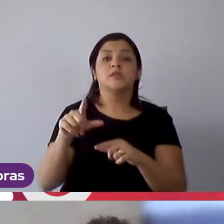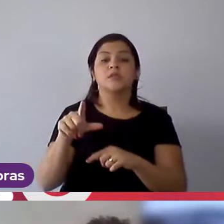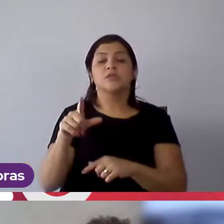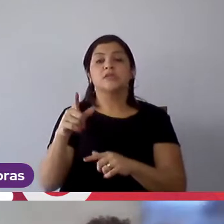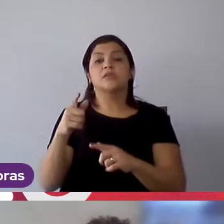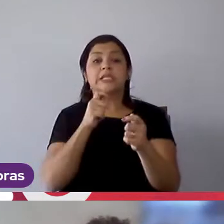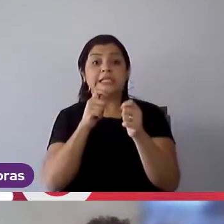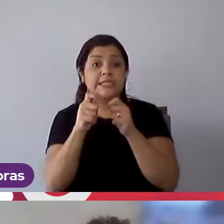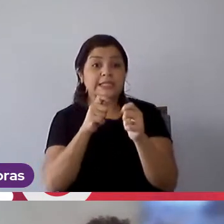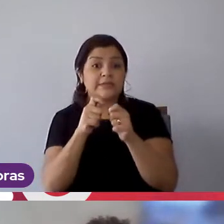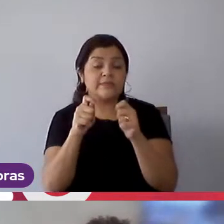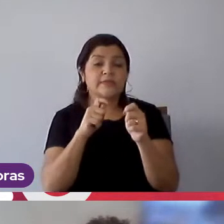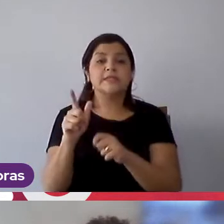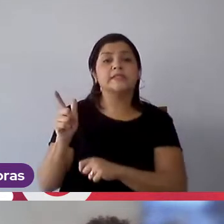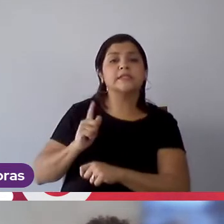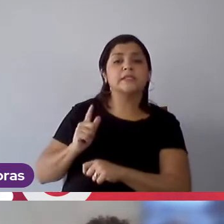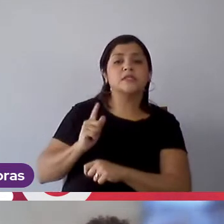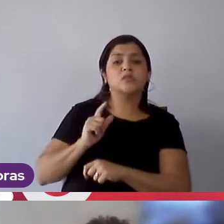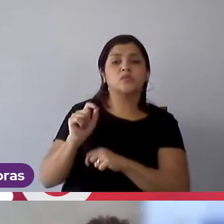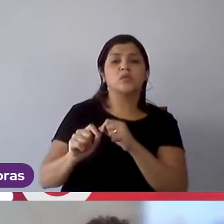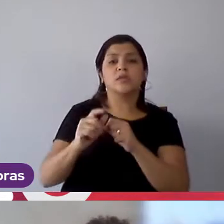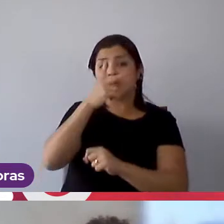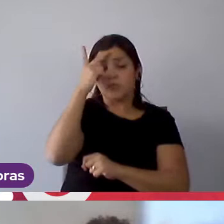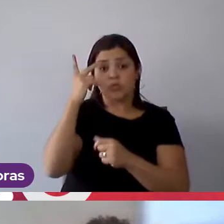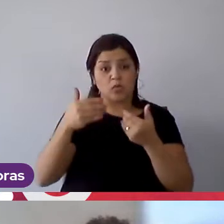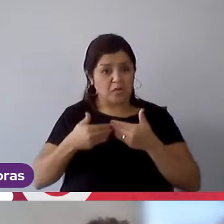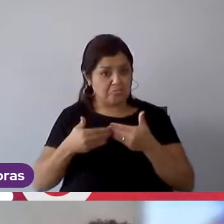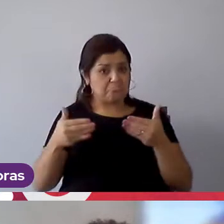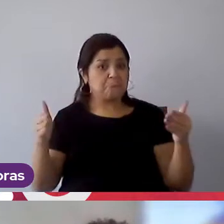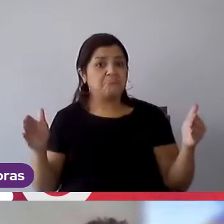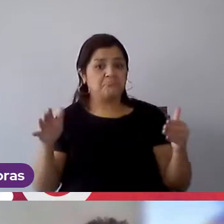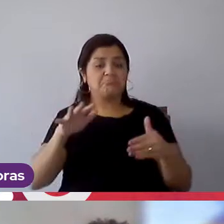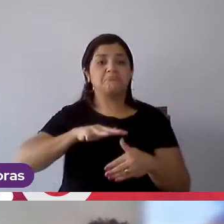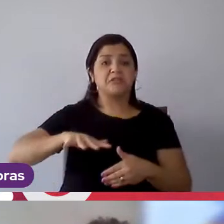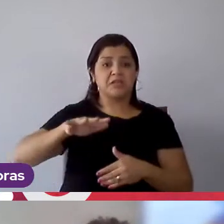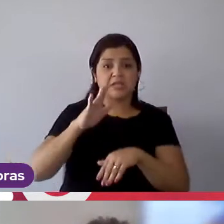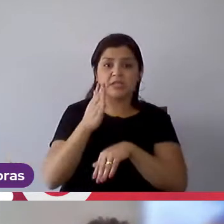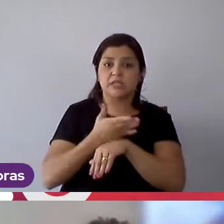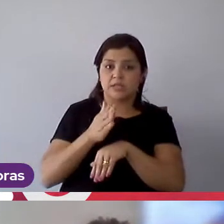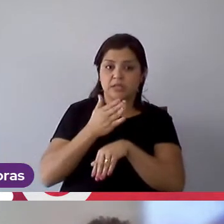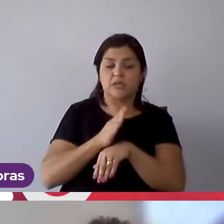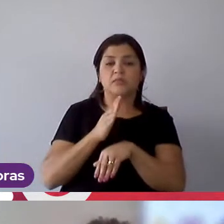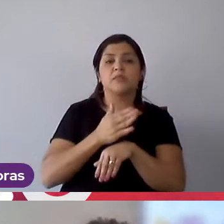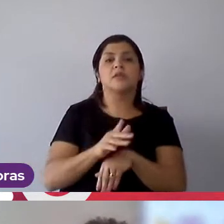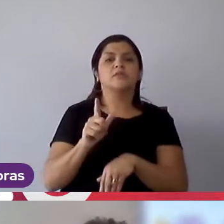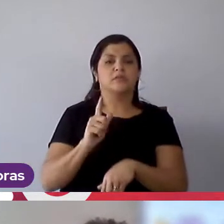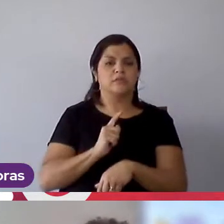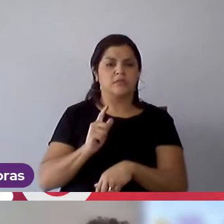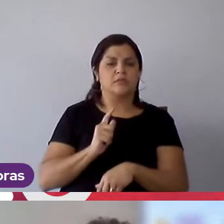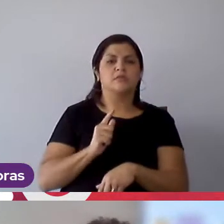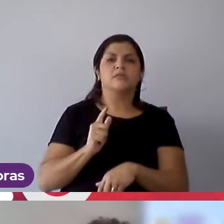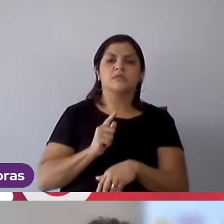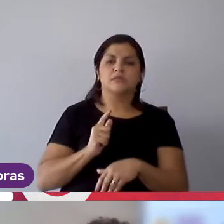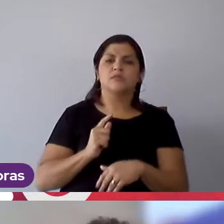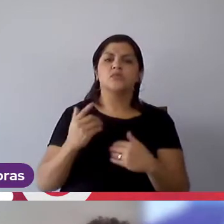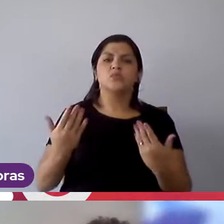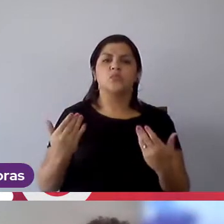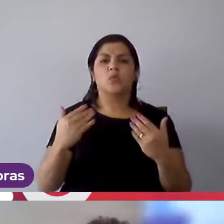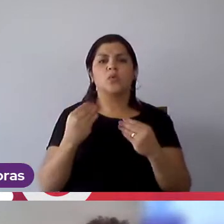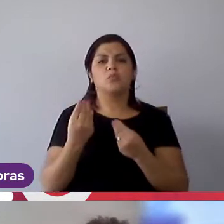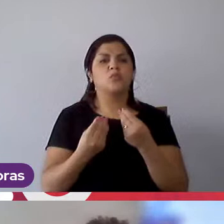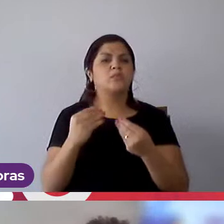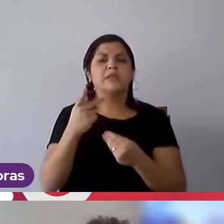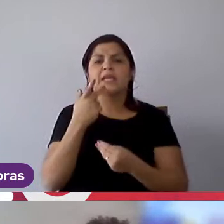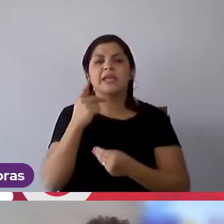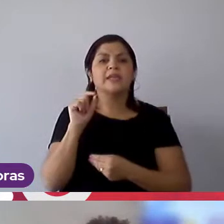de que o pessoal é muito aberto para o programa de estágio. Então, eu posso falar com quem